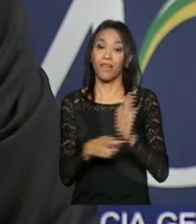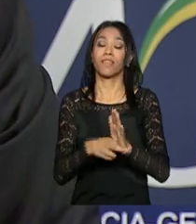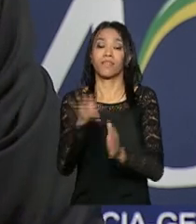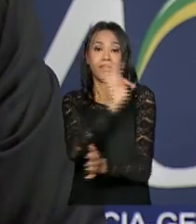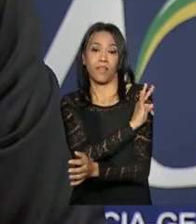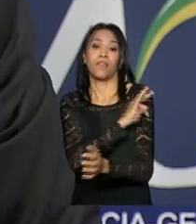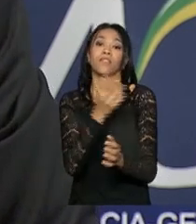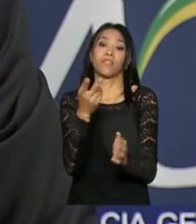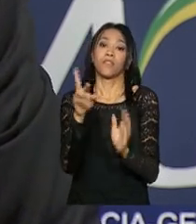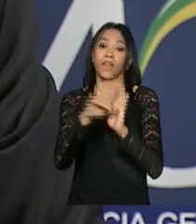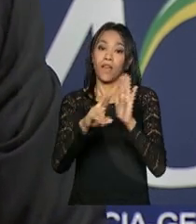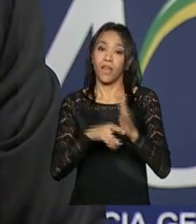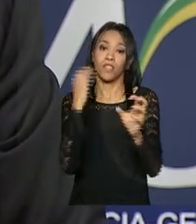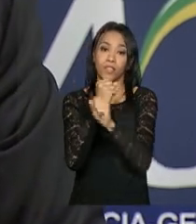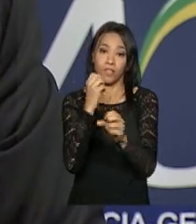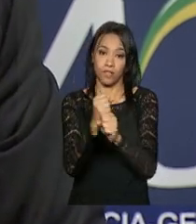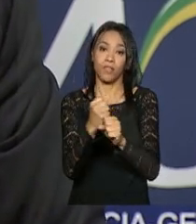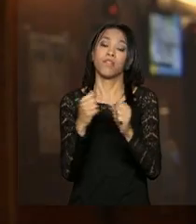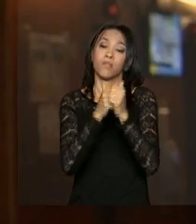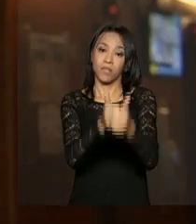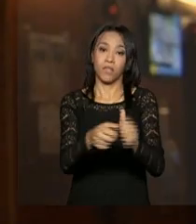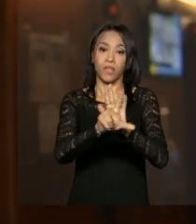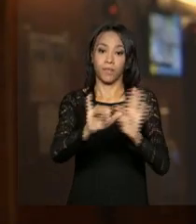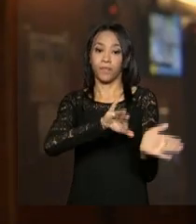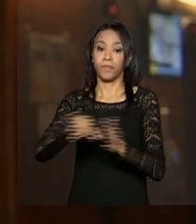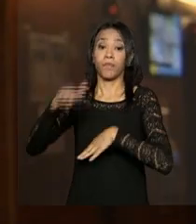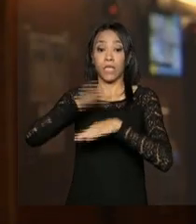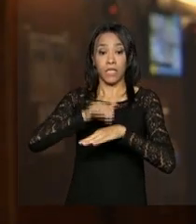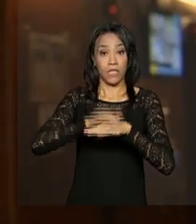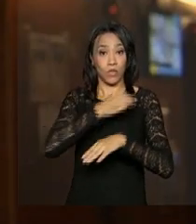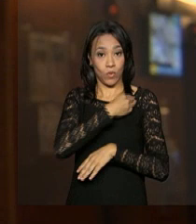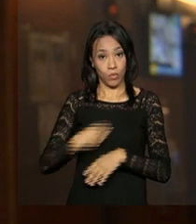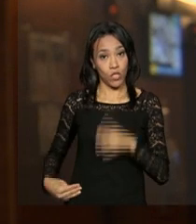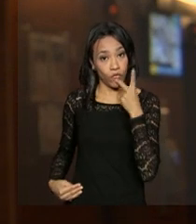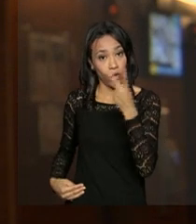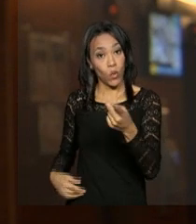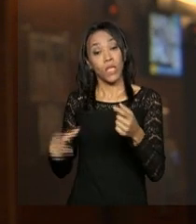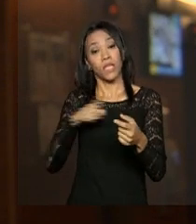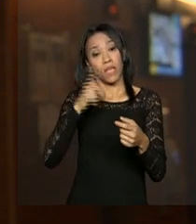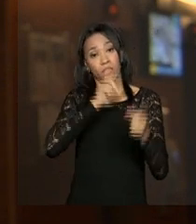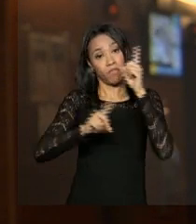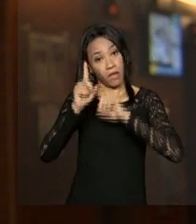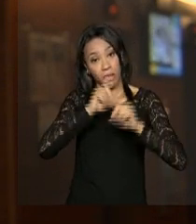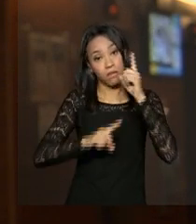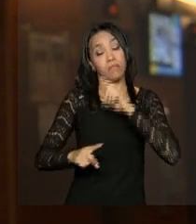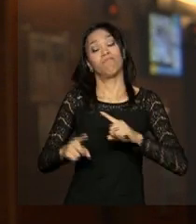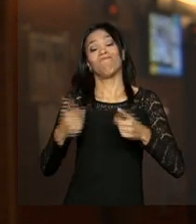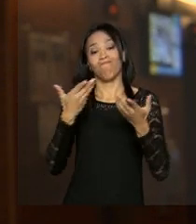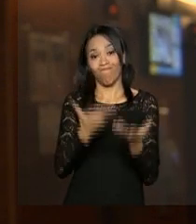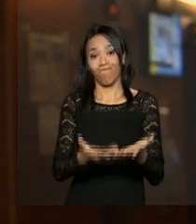-jurídico, técnico-financeiro e de razoabilidade. Segundo o ministro, houve irregularidades no procedimento da sessão com